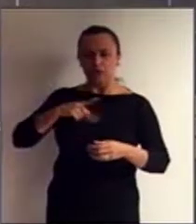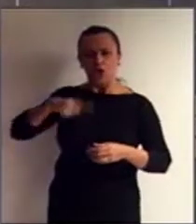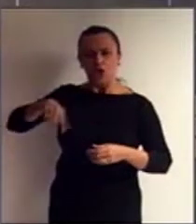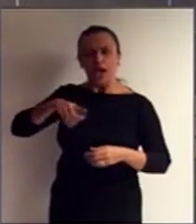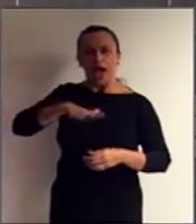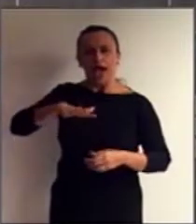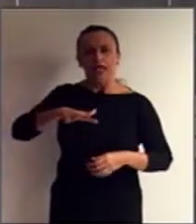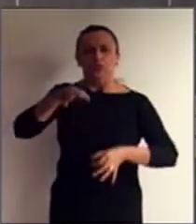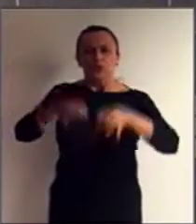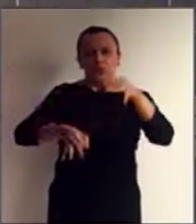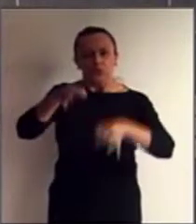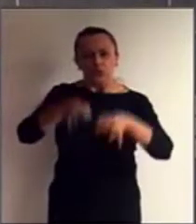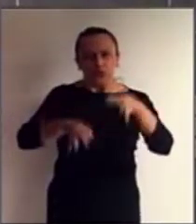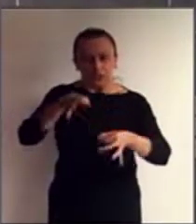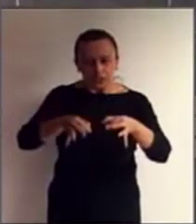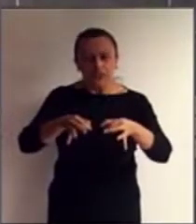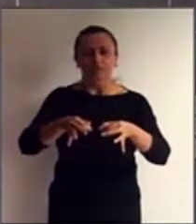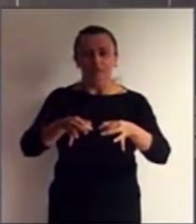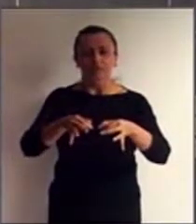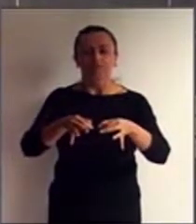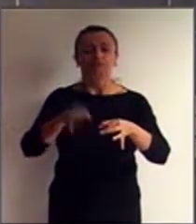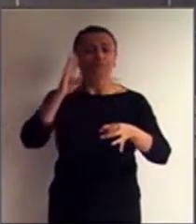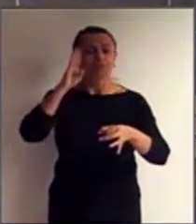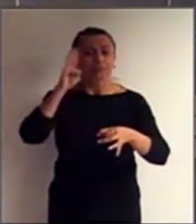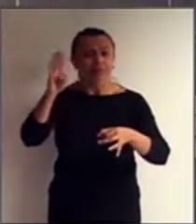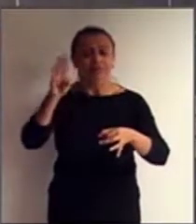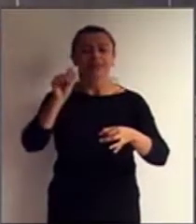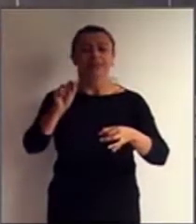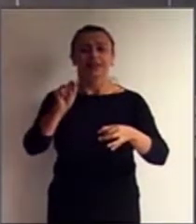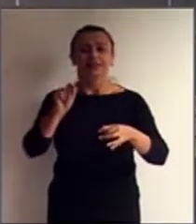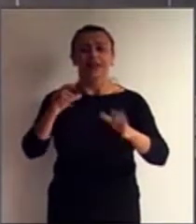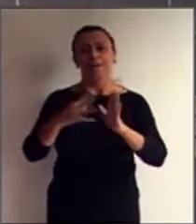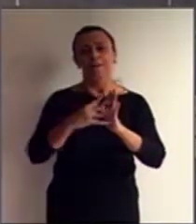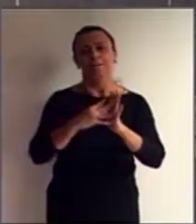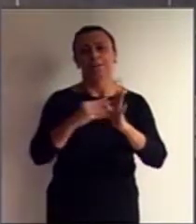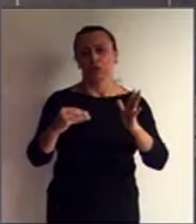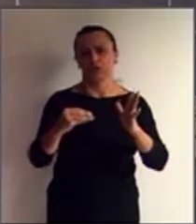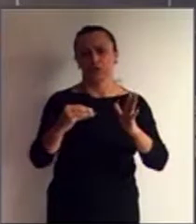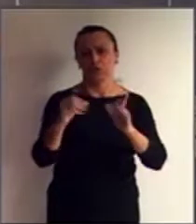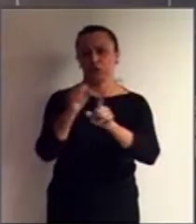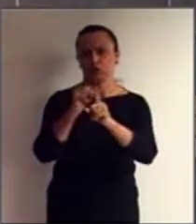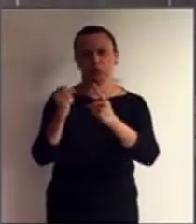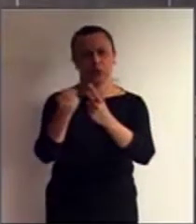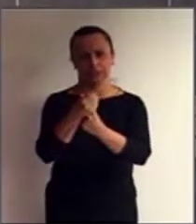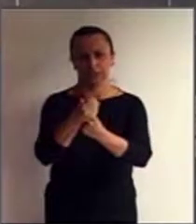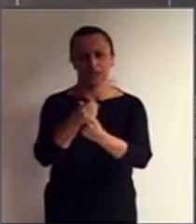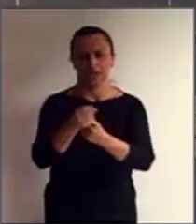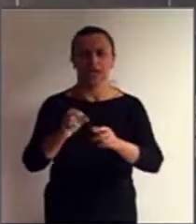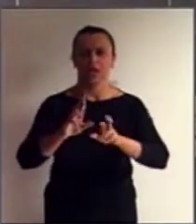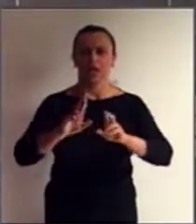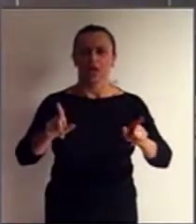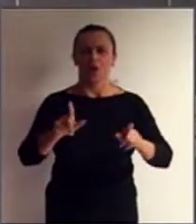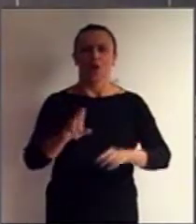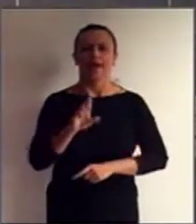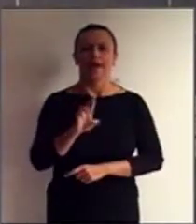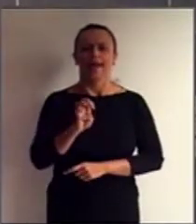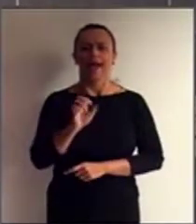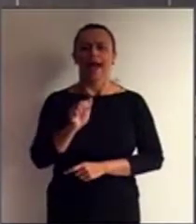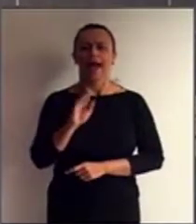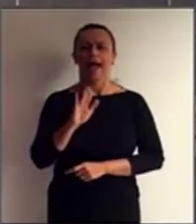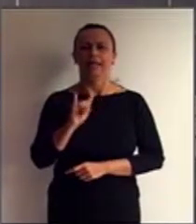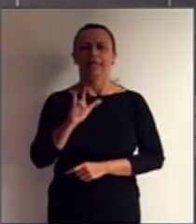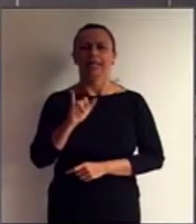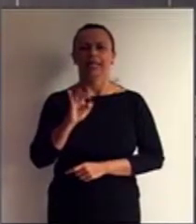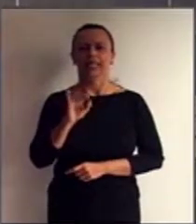importante, que é a concepção do modelo social, não do modelo reabilitador ou médico, como